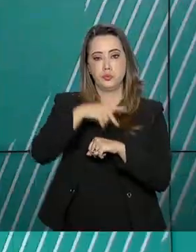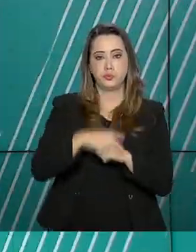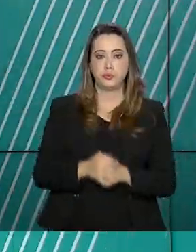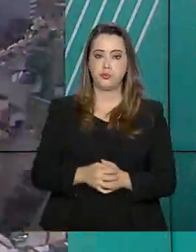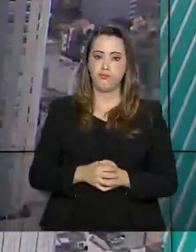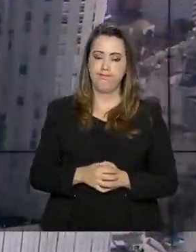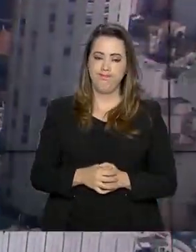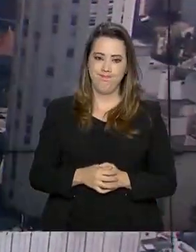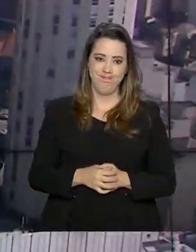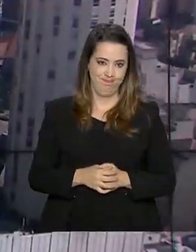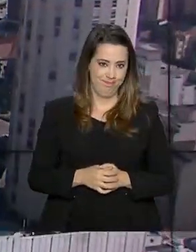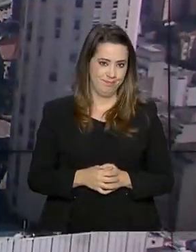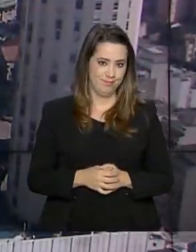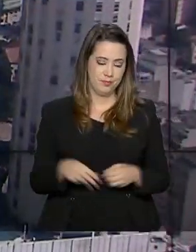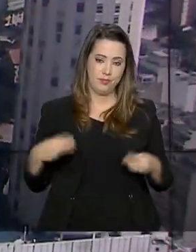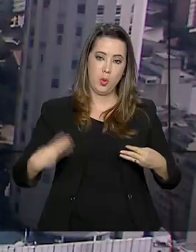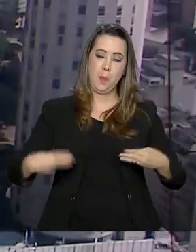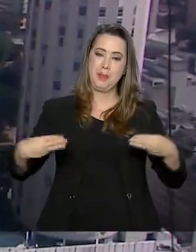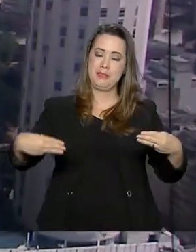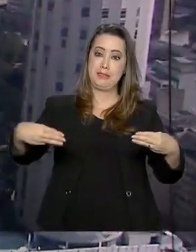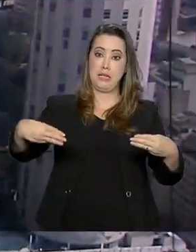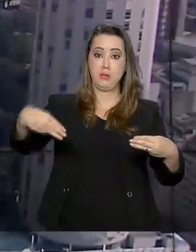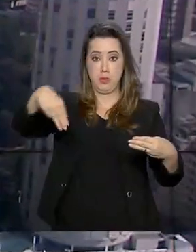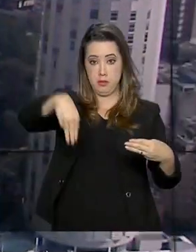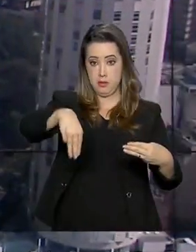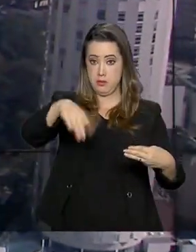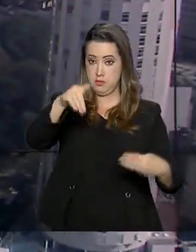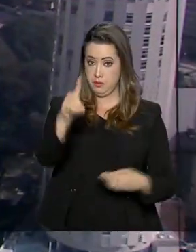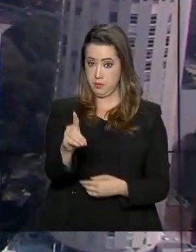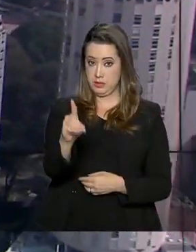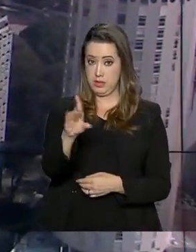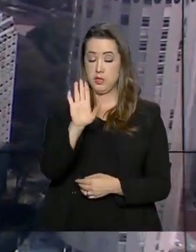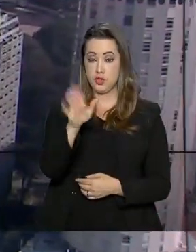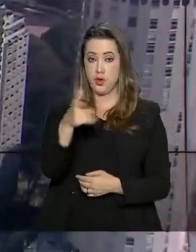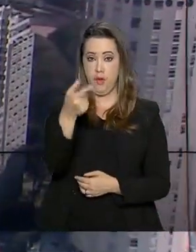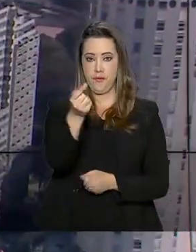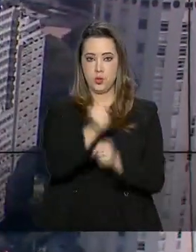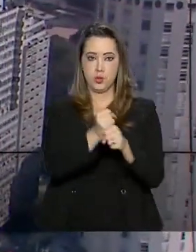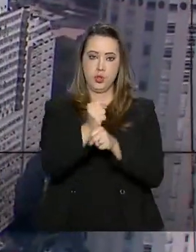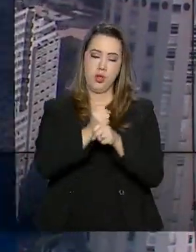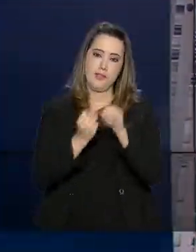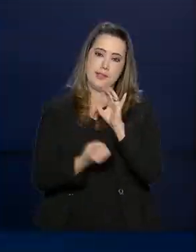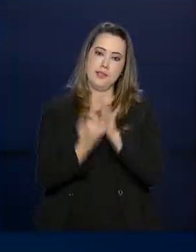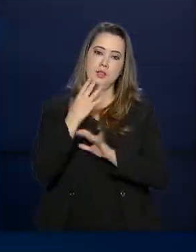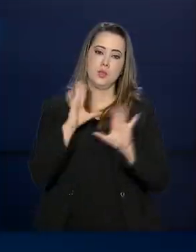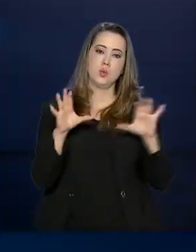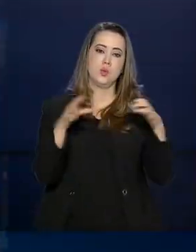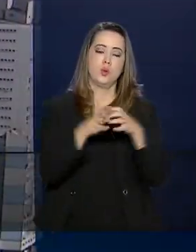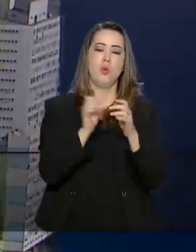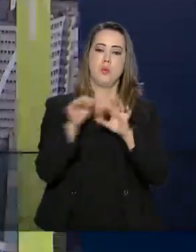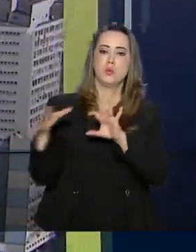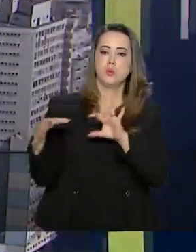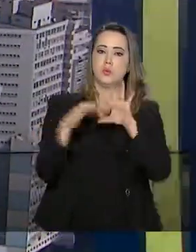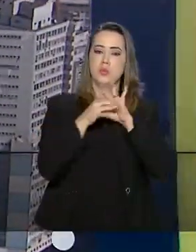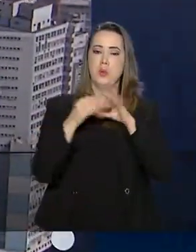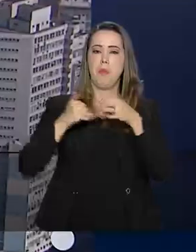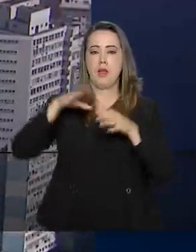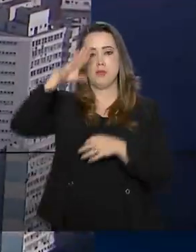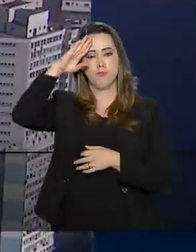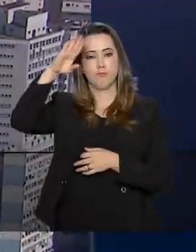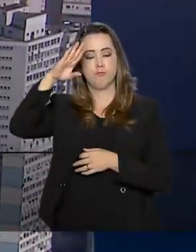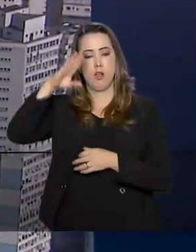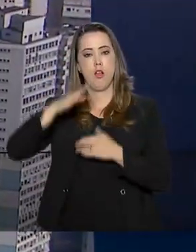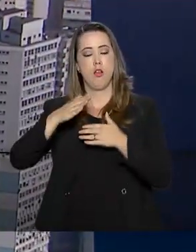O Ministério da Defesa completa 20 anos. A criação da pasta permitiu uma maior integração entre a Marinha, o